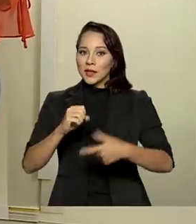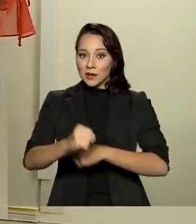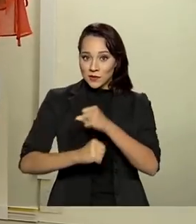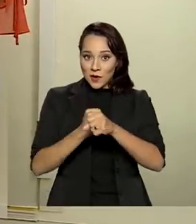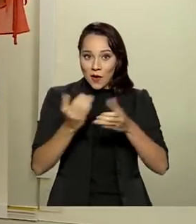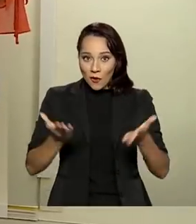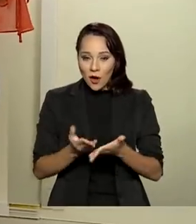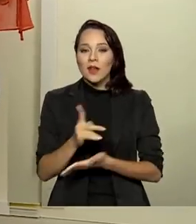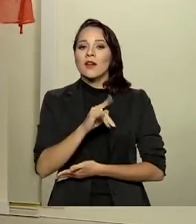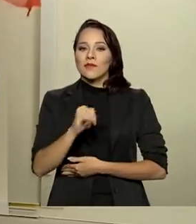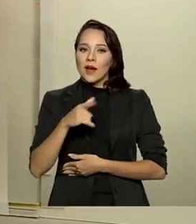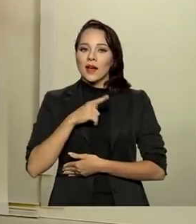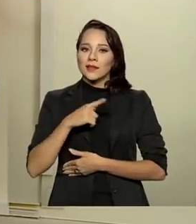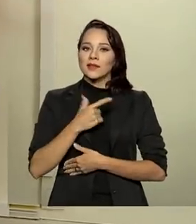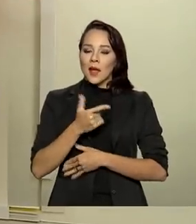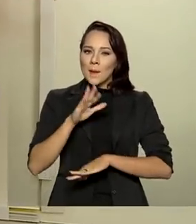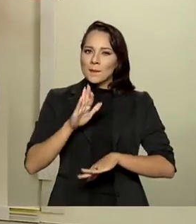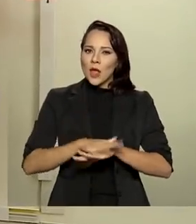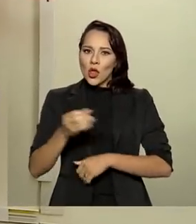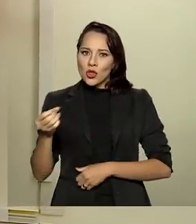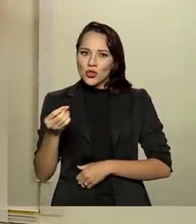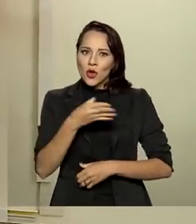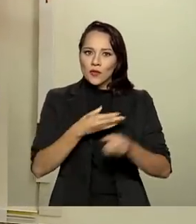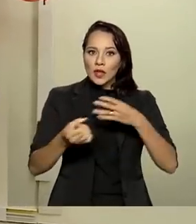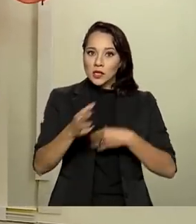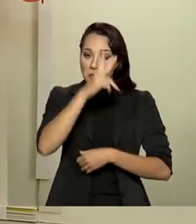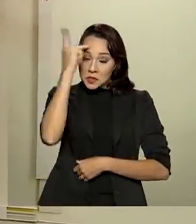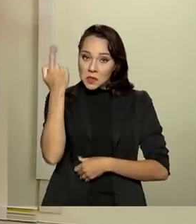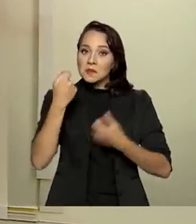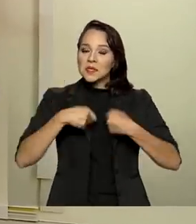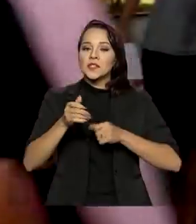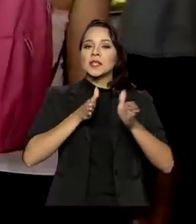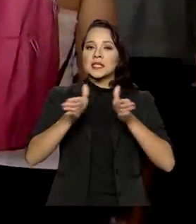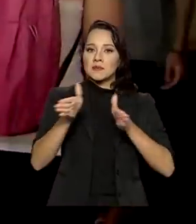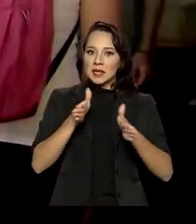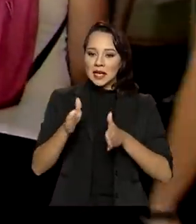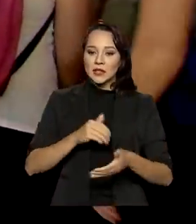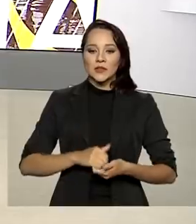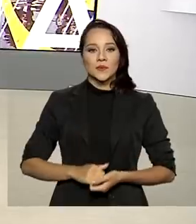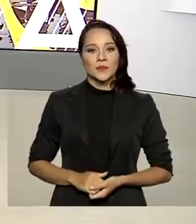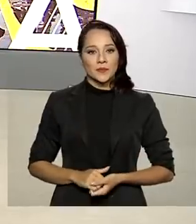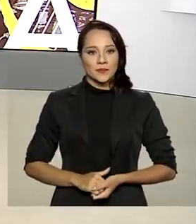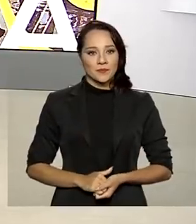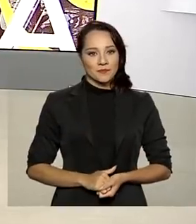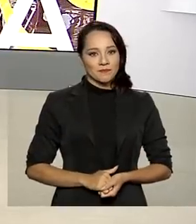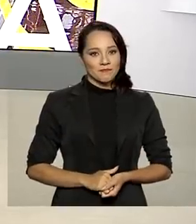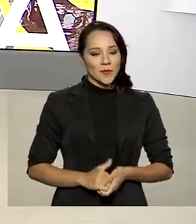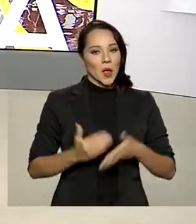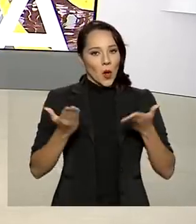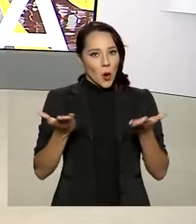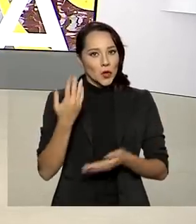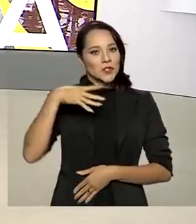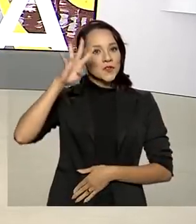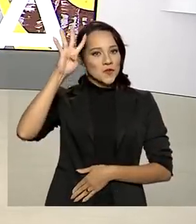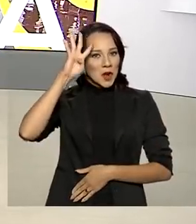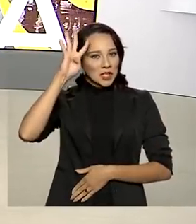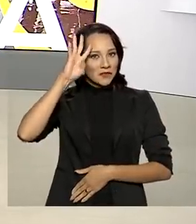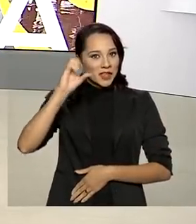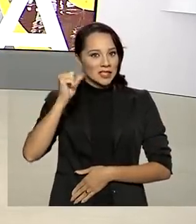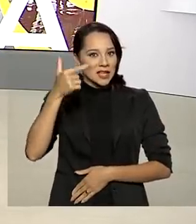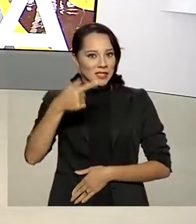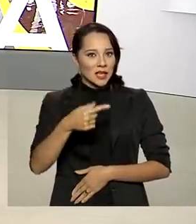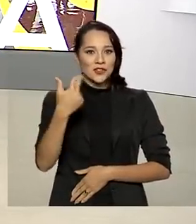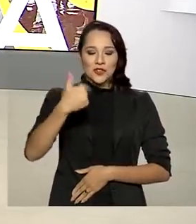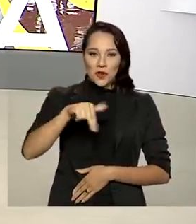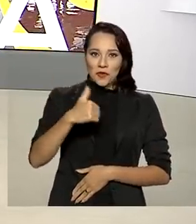ano vão oferecer recursos inéditos para quem precisa de acessibilidade. A edição desta quarta-feira,